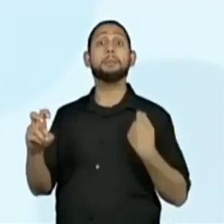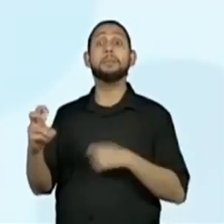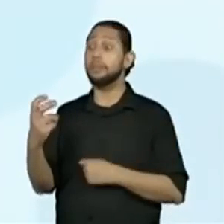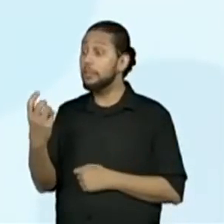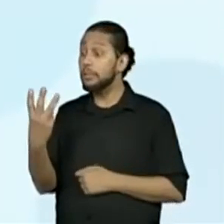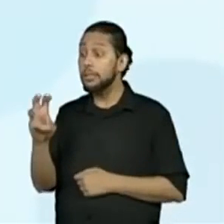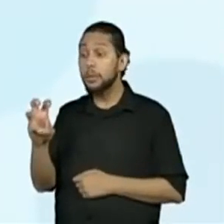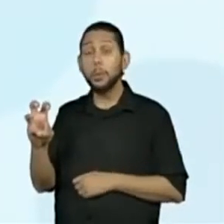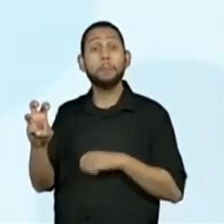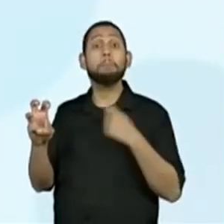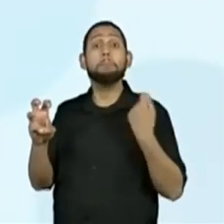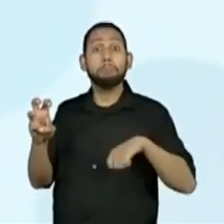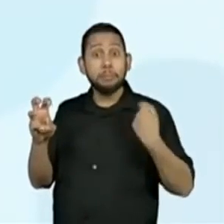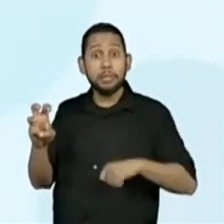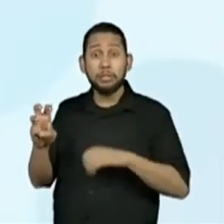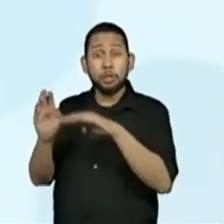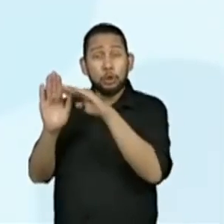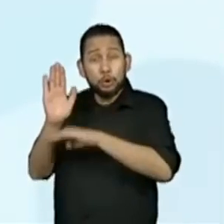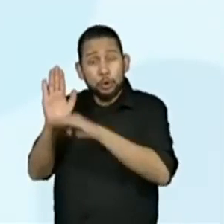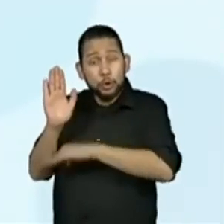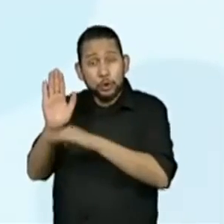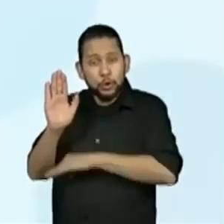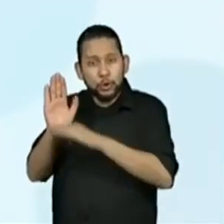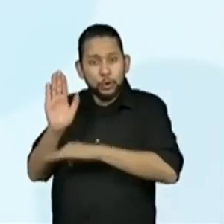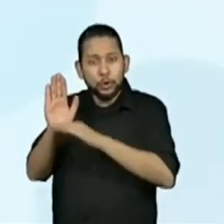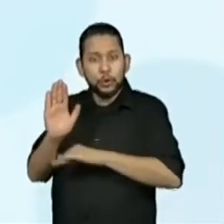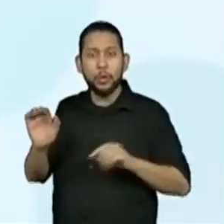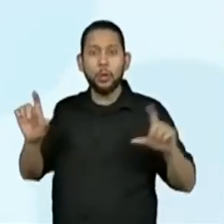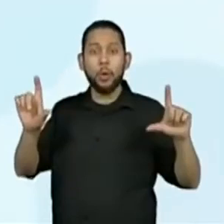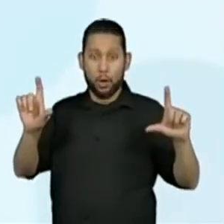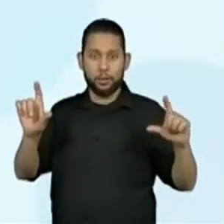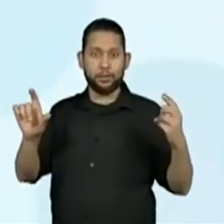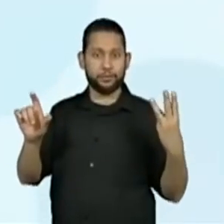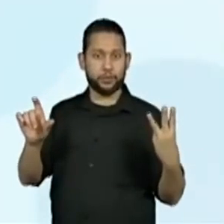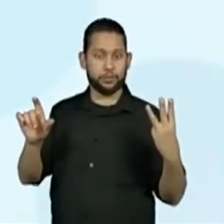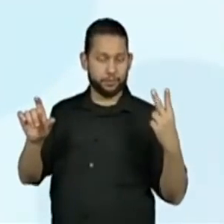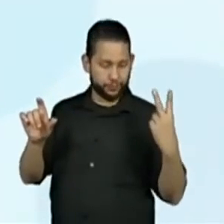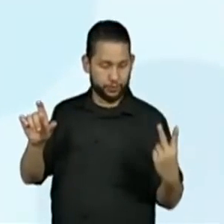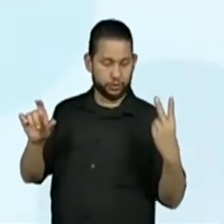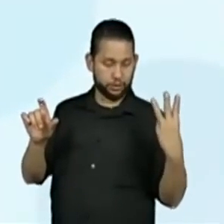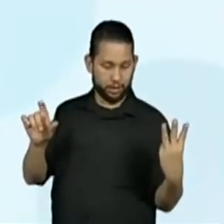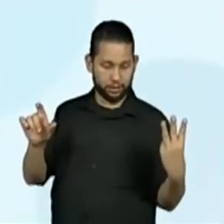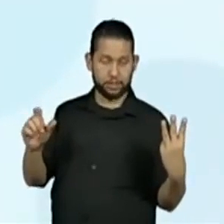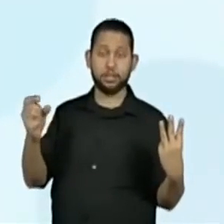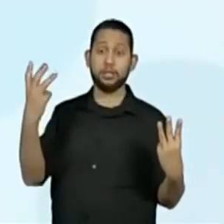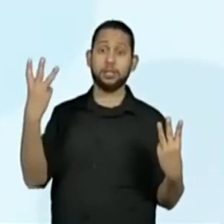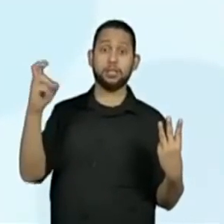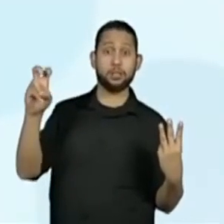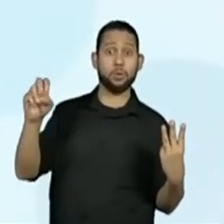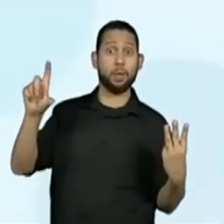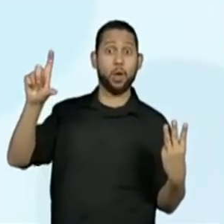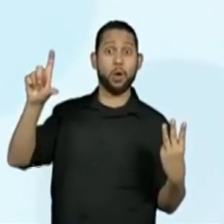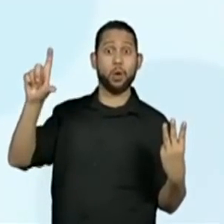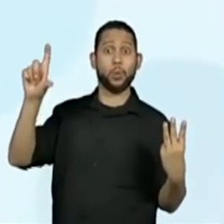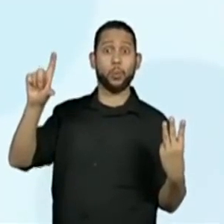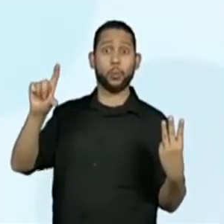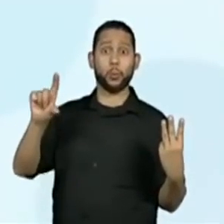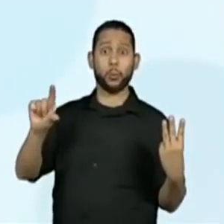um valor desconhecido, eu vou colocar aqui, valor desconhecido é igual